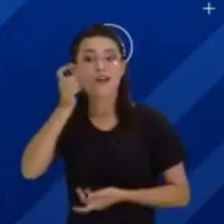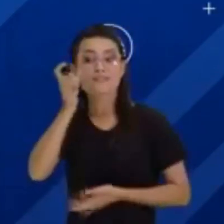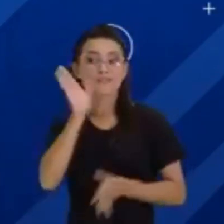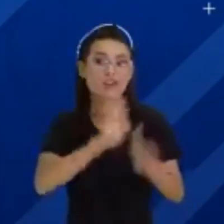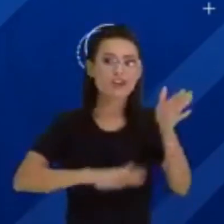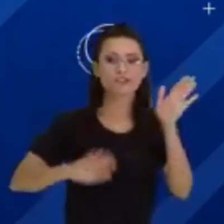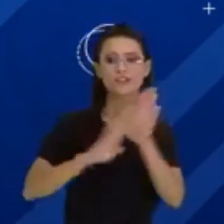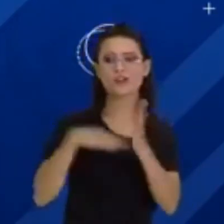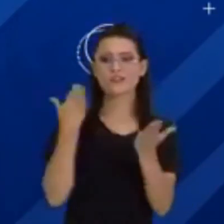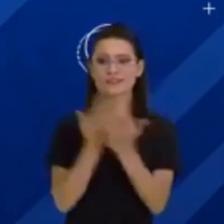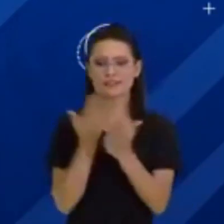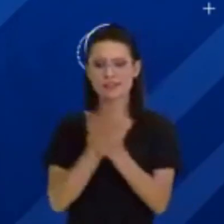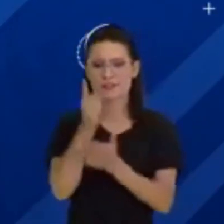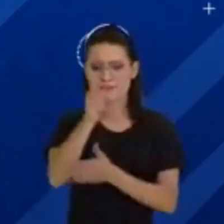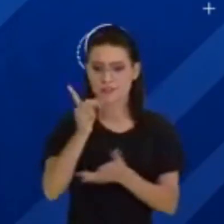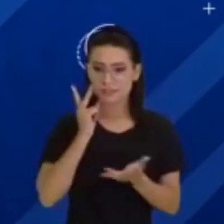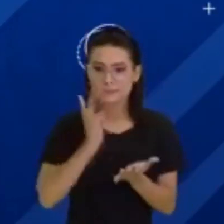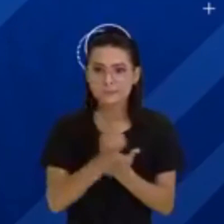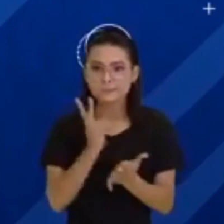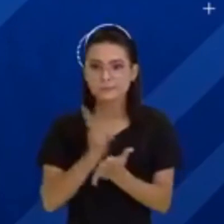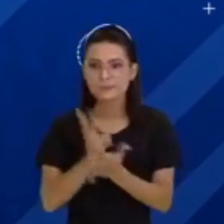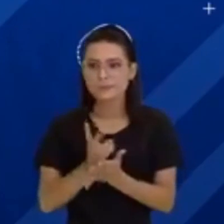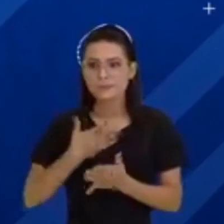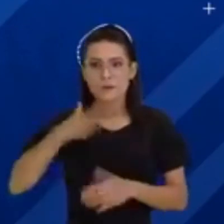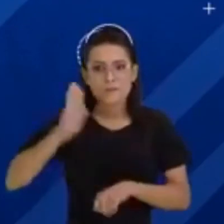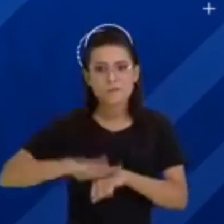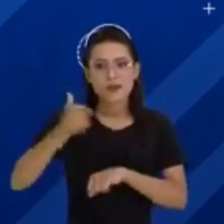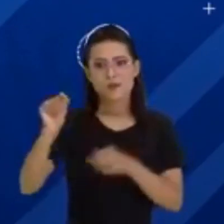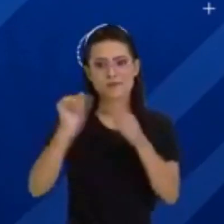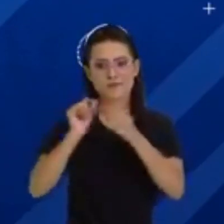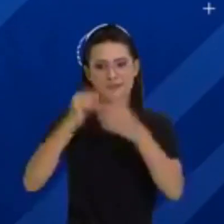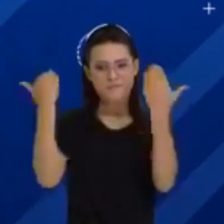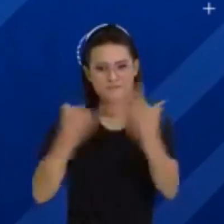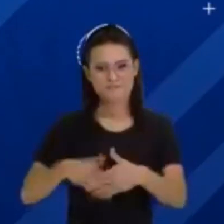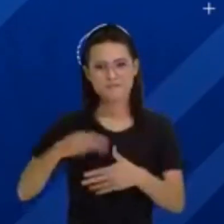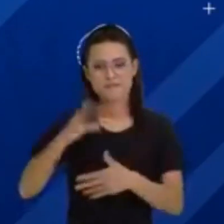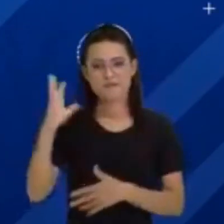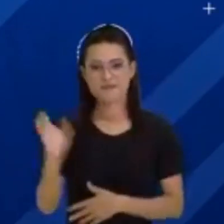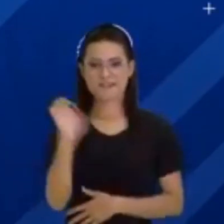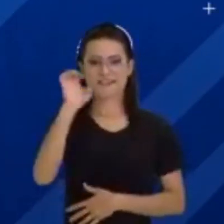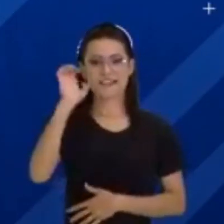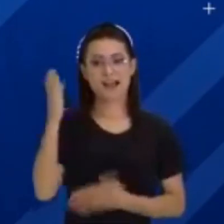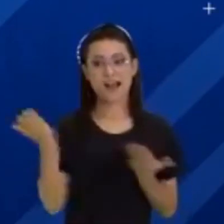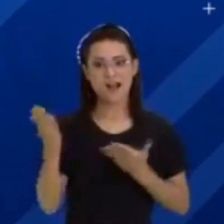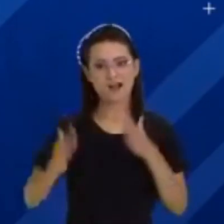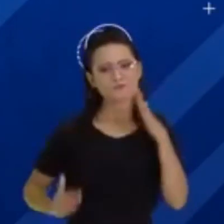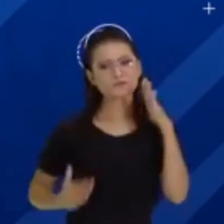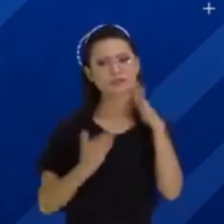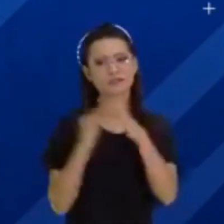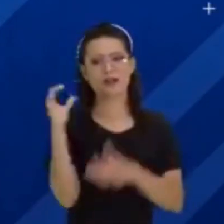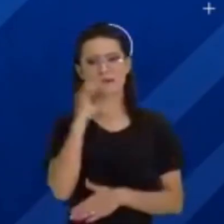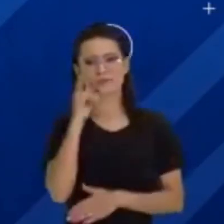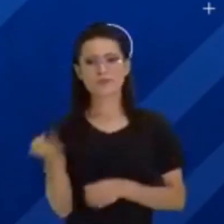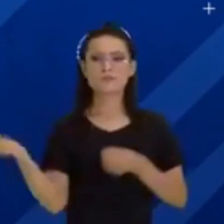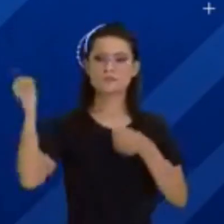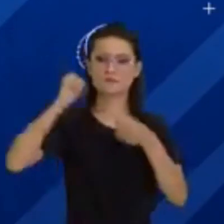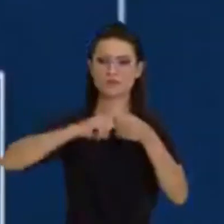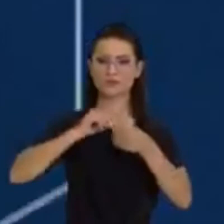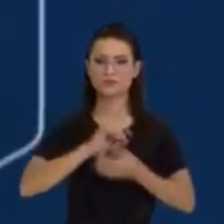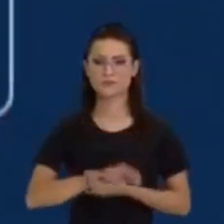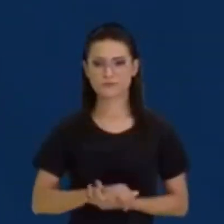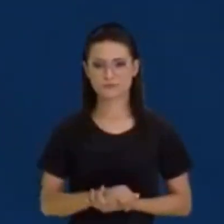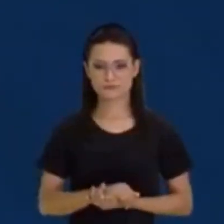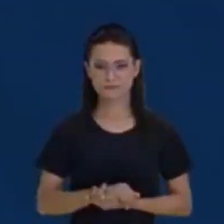fique cada vez mais preparado para fazer uma excelente prova. Nós vamos rapidamente a um intervalo e já já a gente volta.